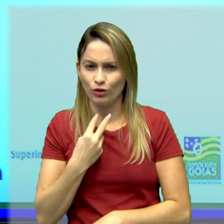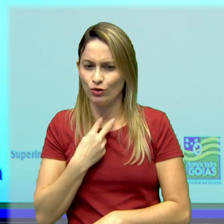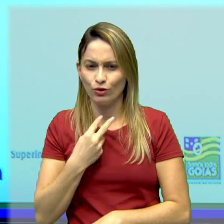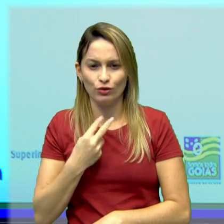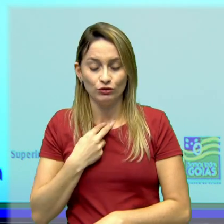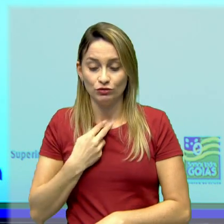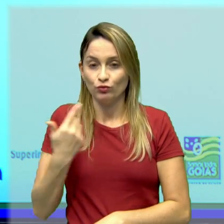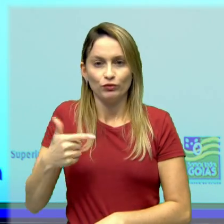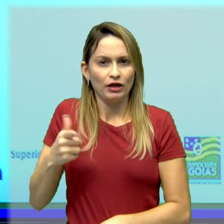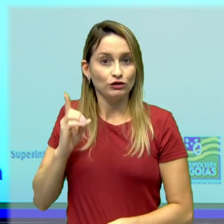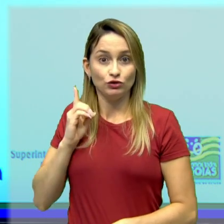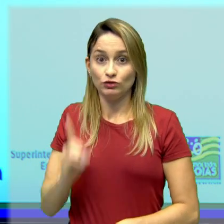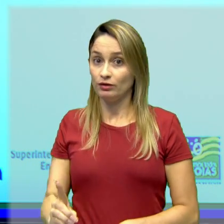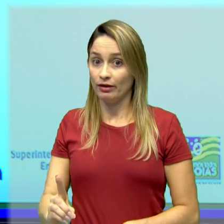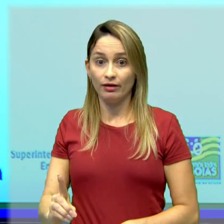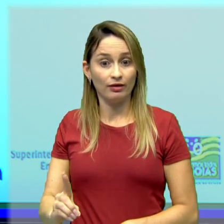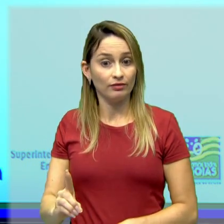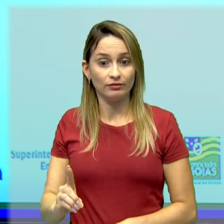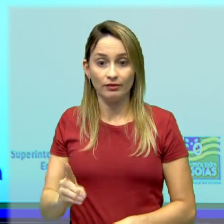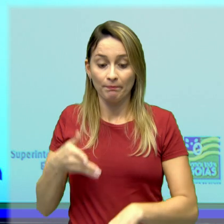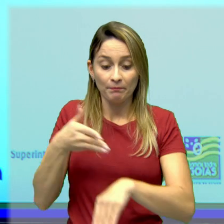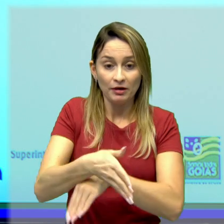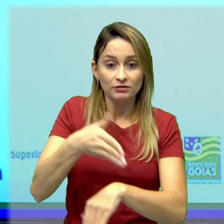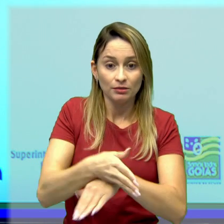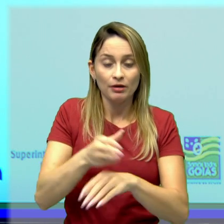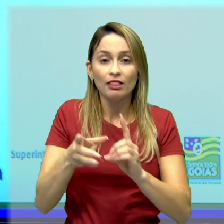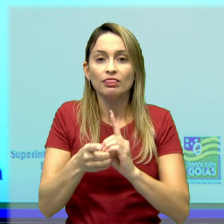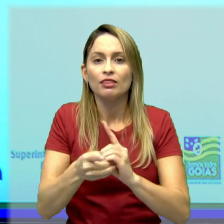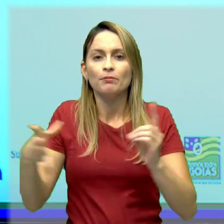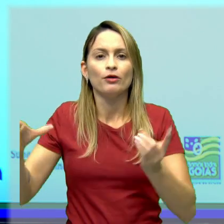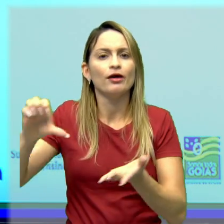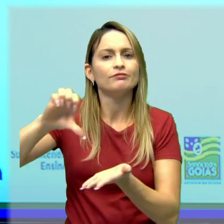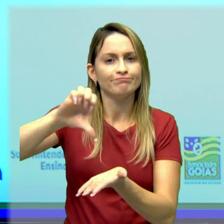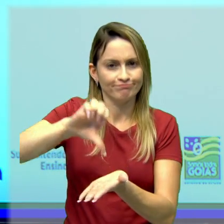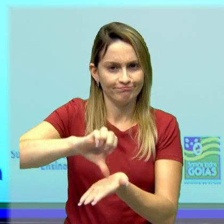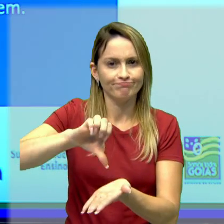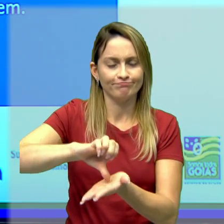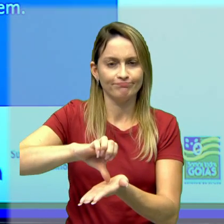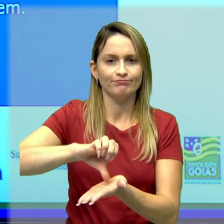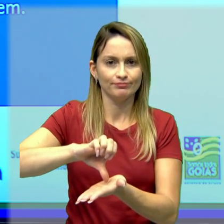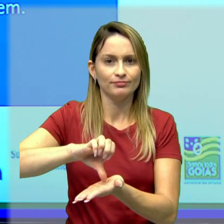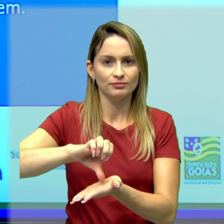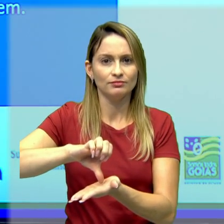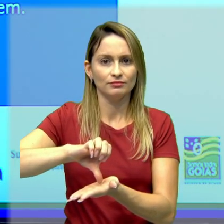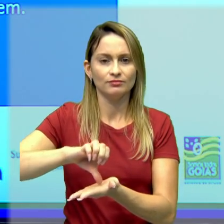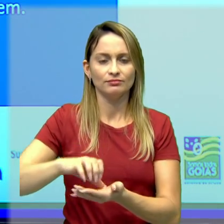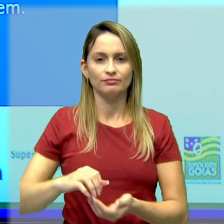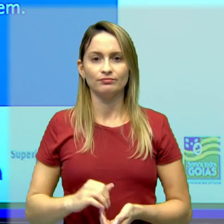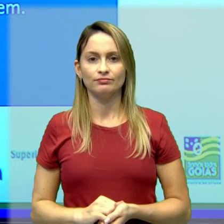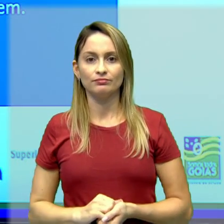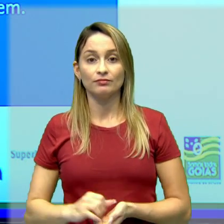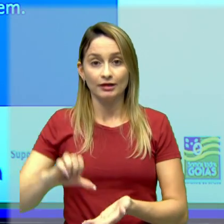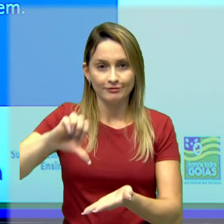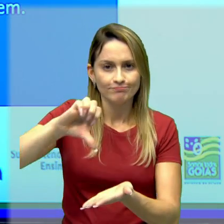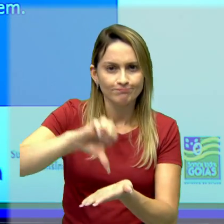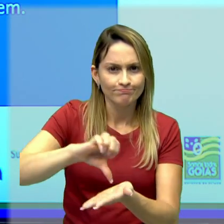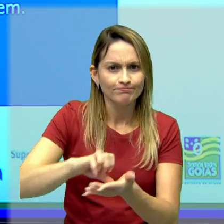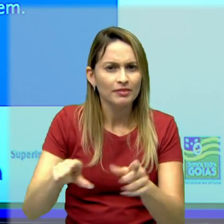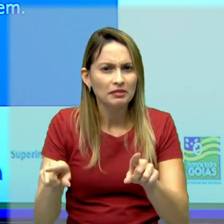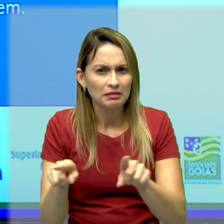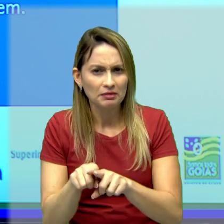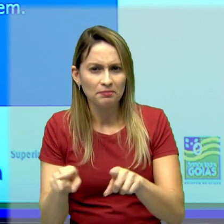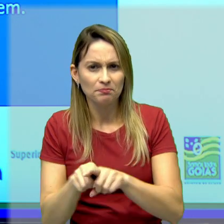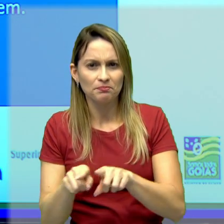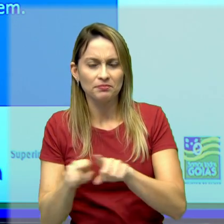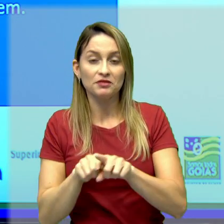direito ao exercício dessa democracia ateniense. Tá certo? Em Atenas, né?